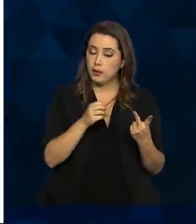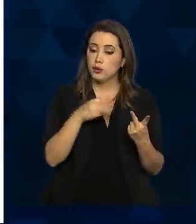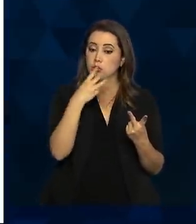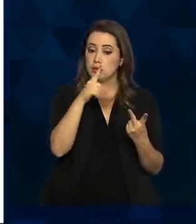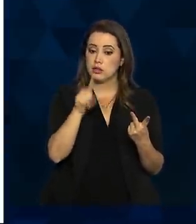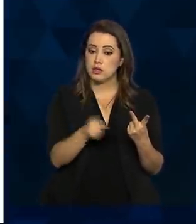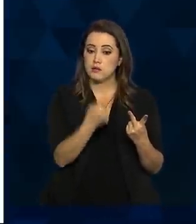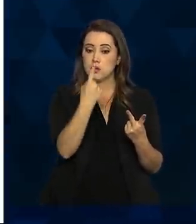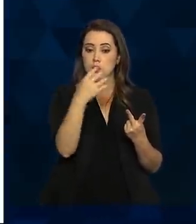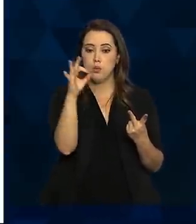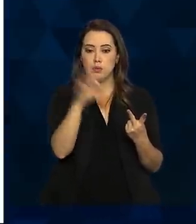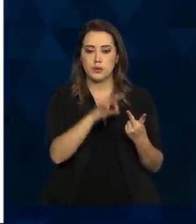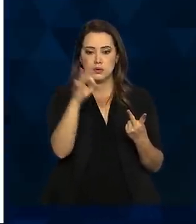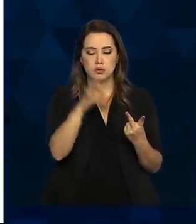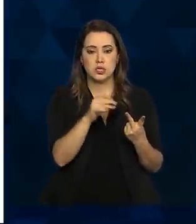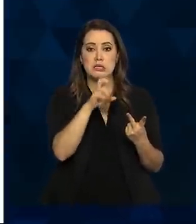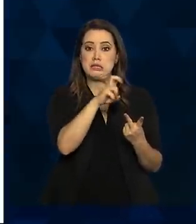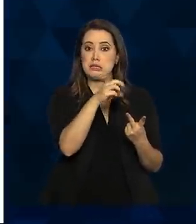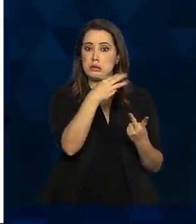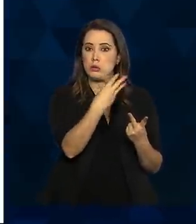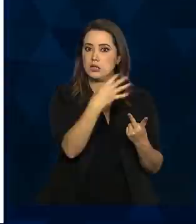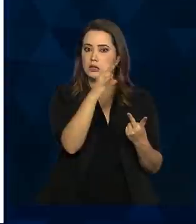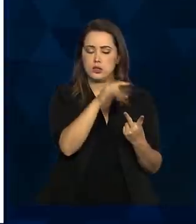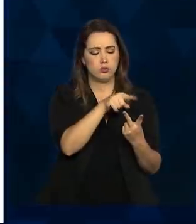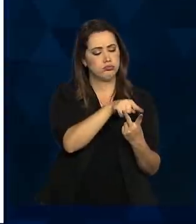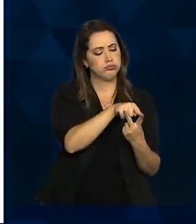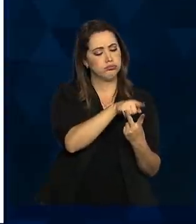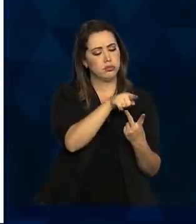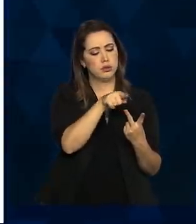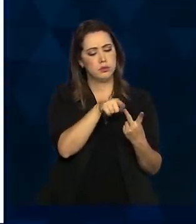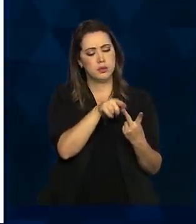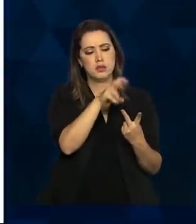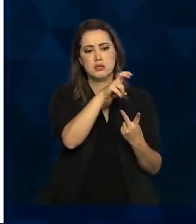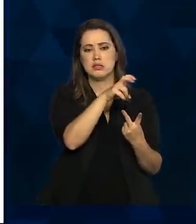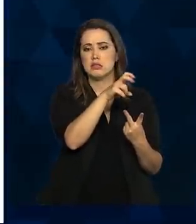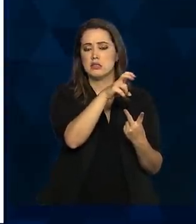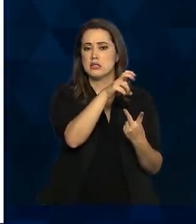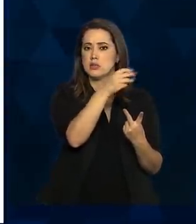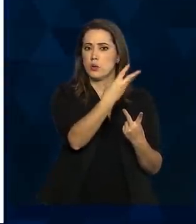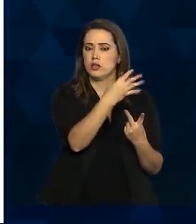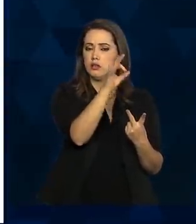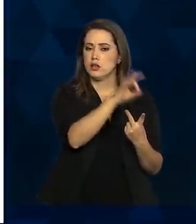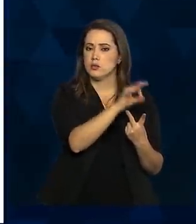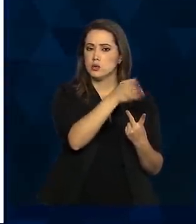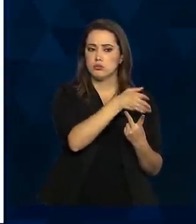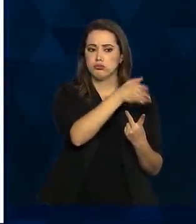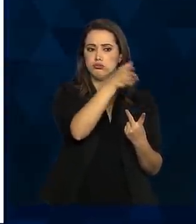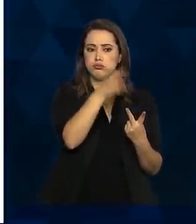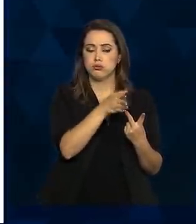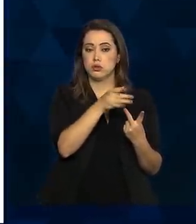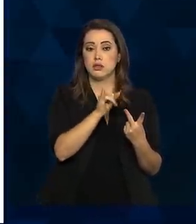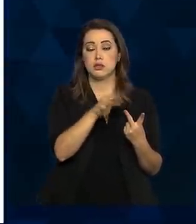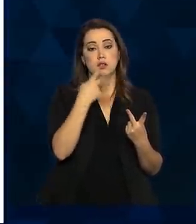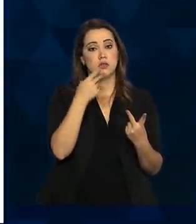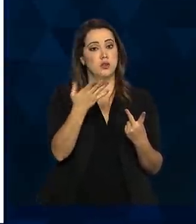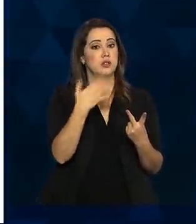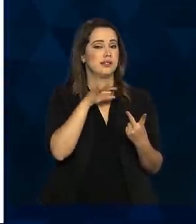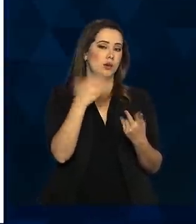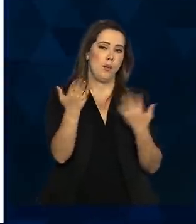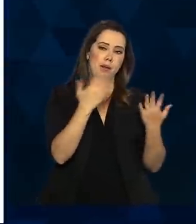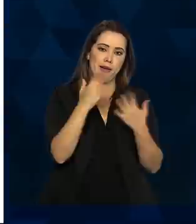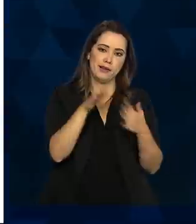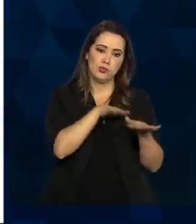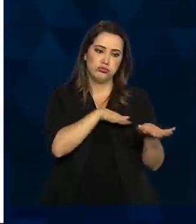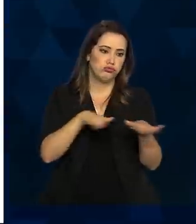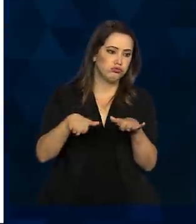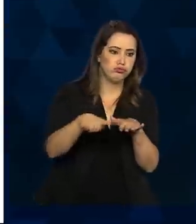,1%. Um aumento de 53% entre a primeira e a segunda fase. Me referi na época que, se fosse uma corrida de Fórmula 1, Brasil